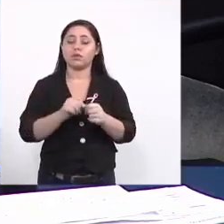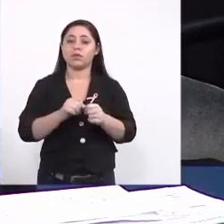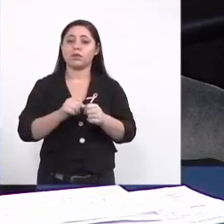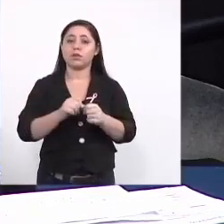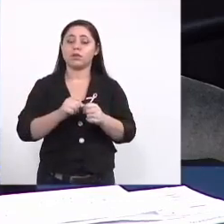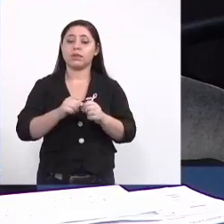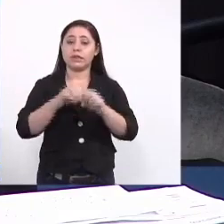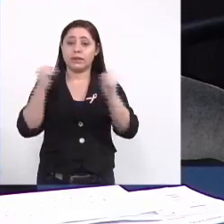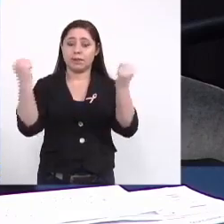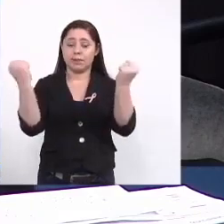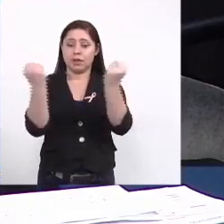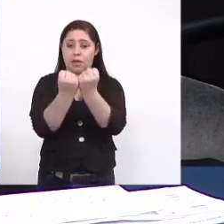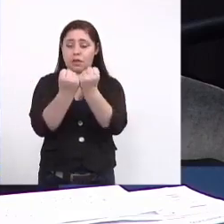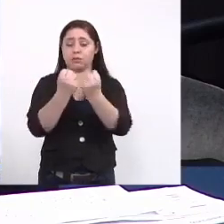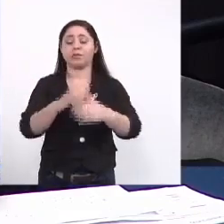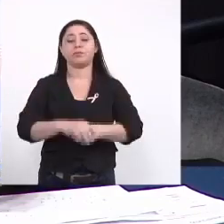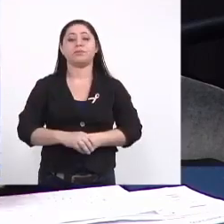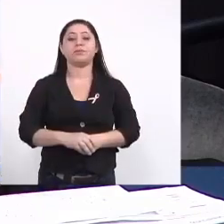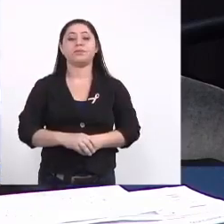seminários